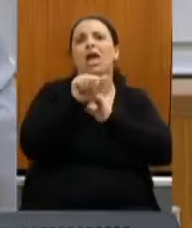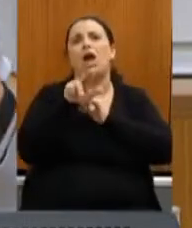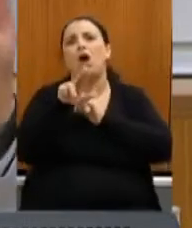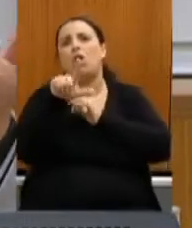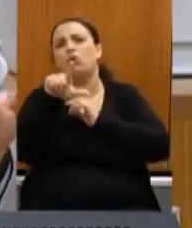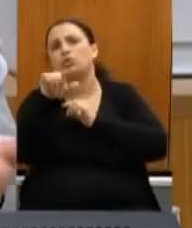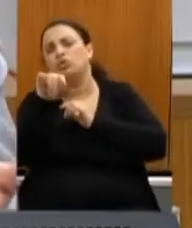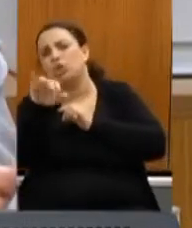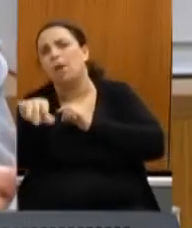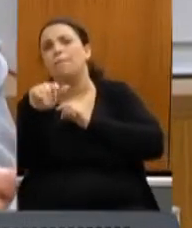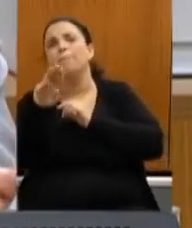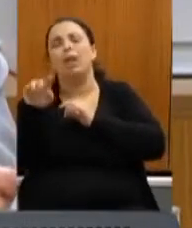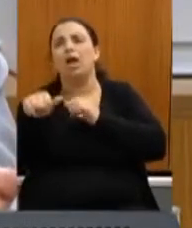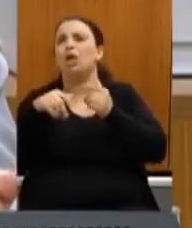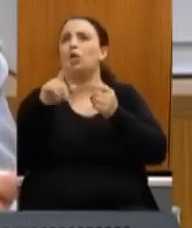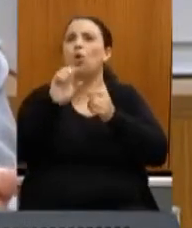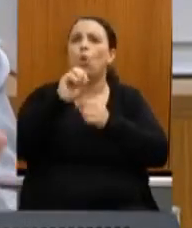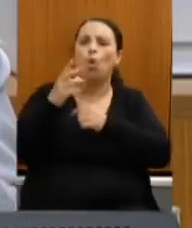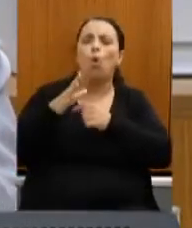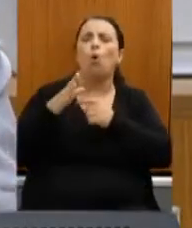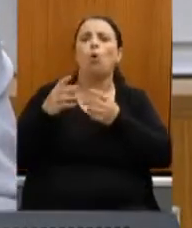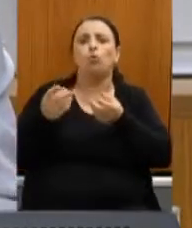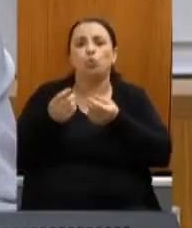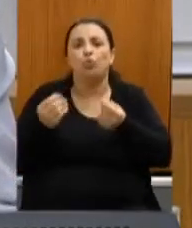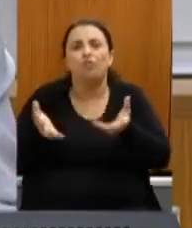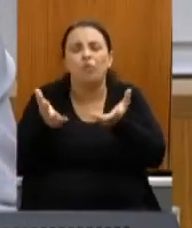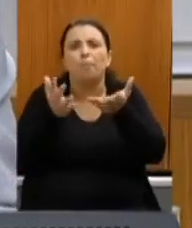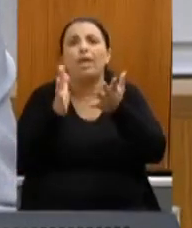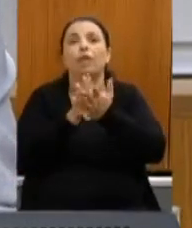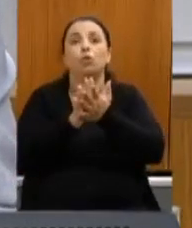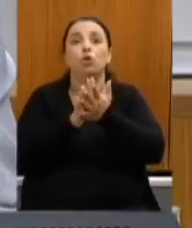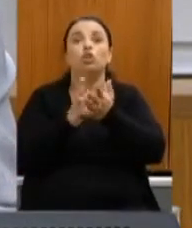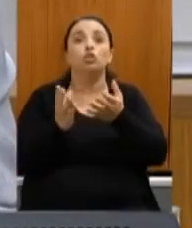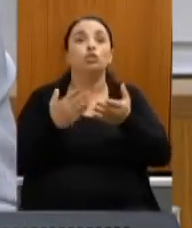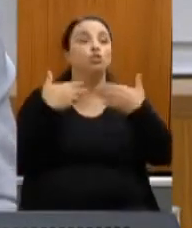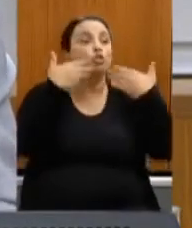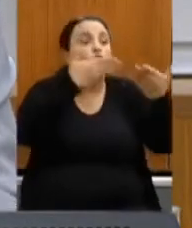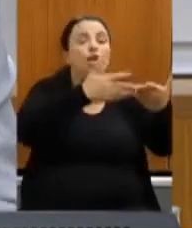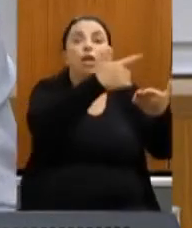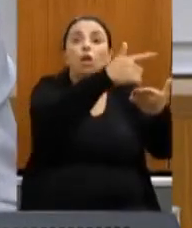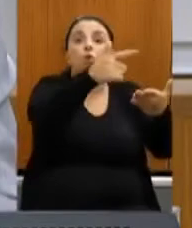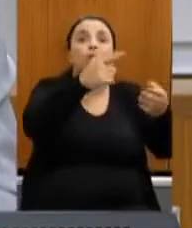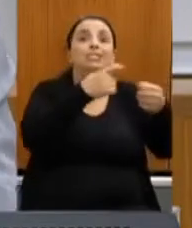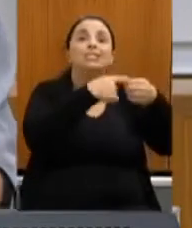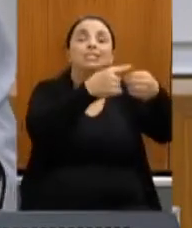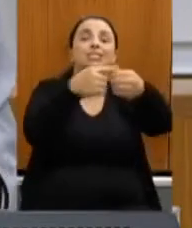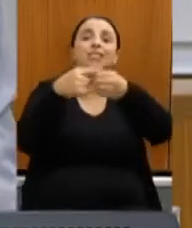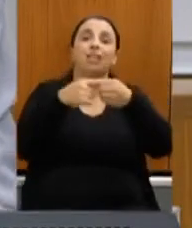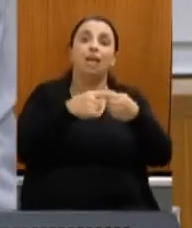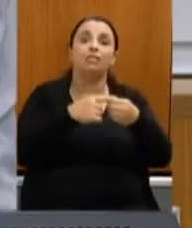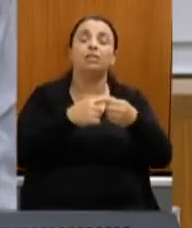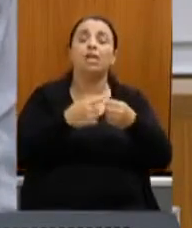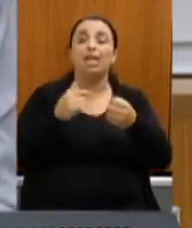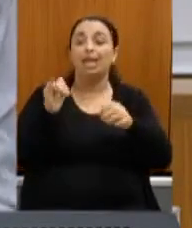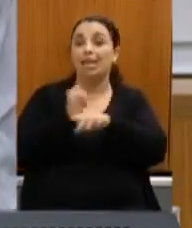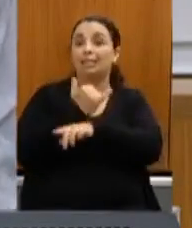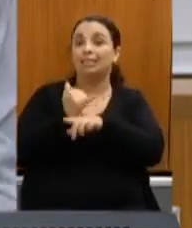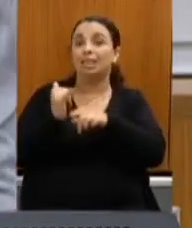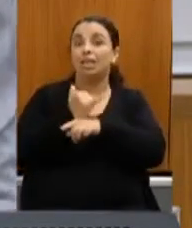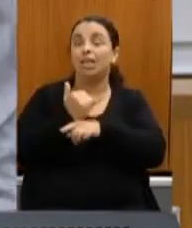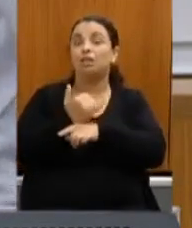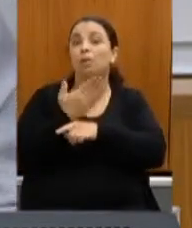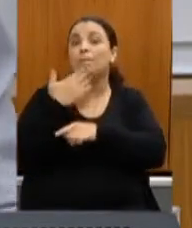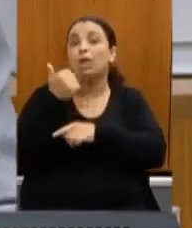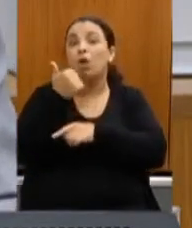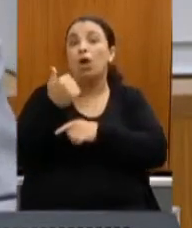chegue aos municípios e eu acho que um mecanismo melhor é fundo a fundo eu acho que o